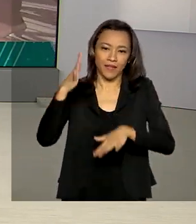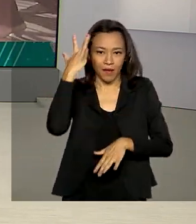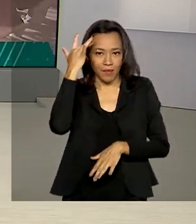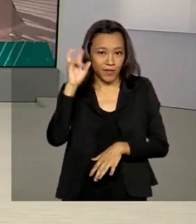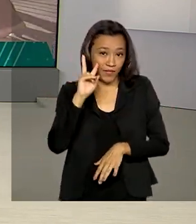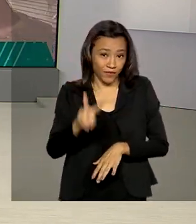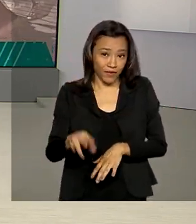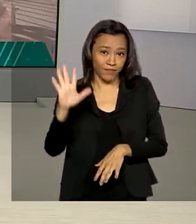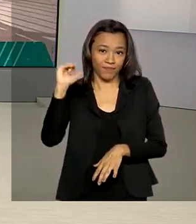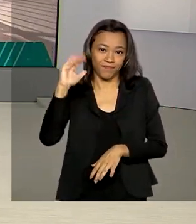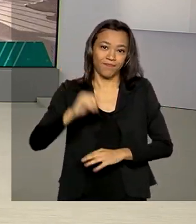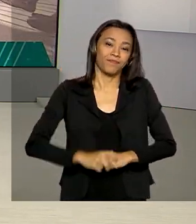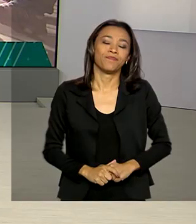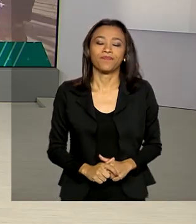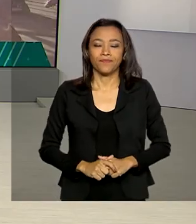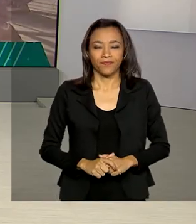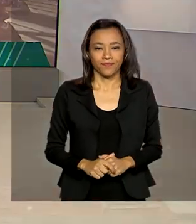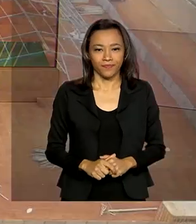amanhã. Até lá. Tchau, tchau.